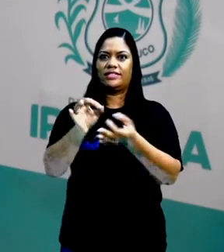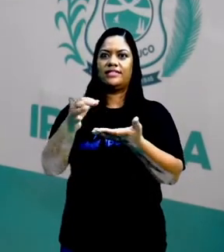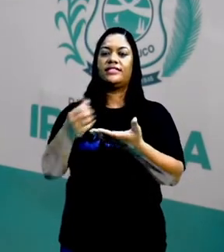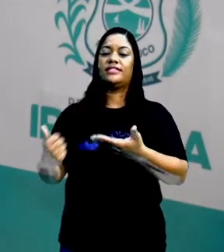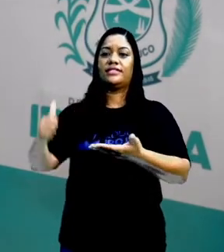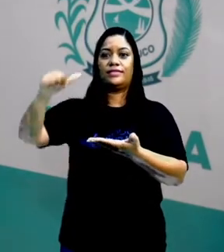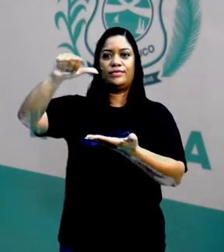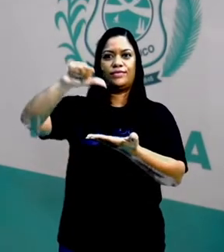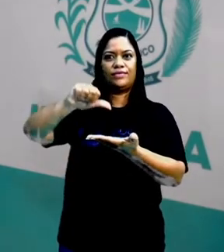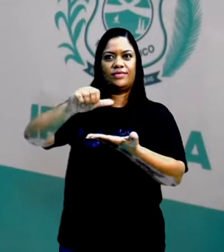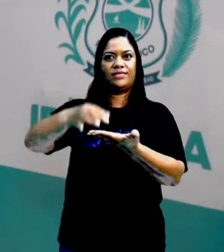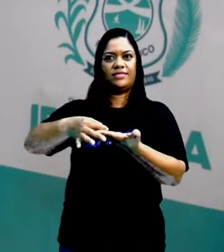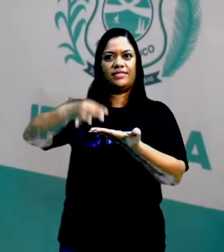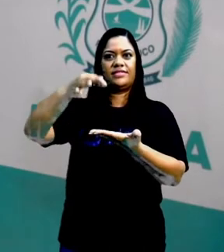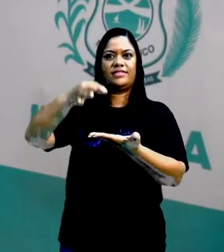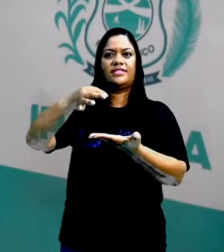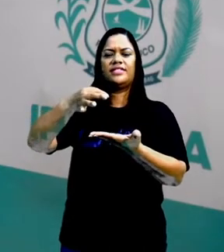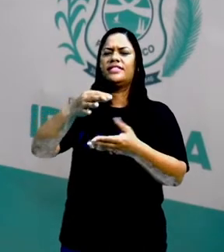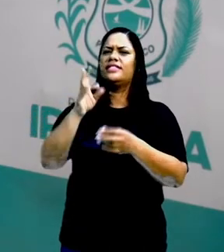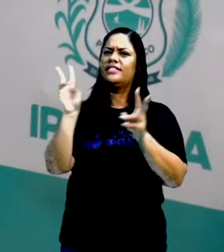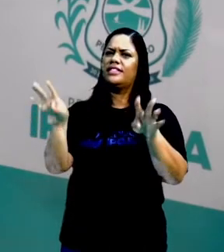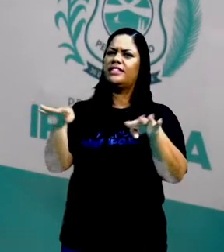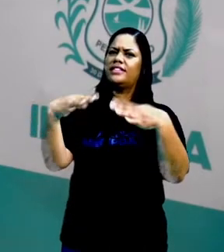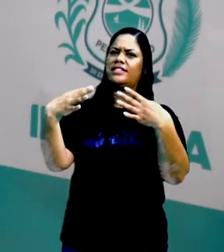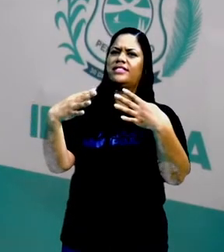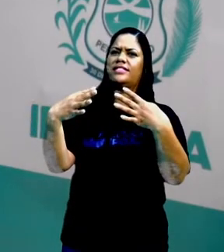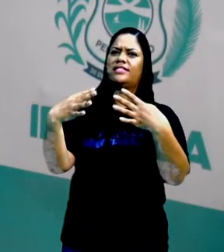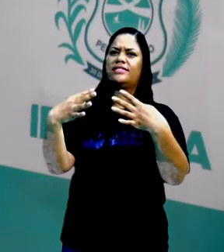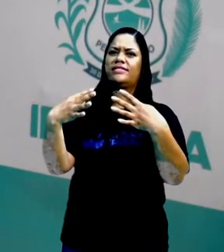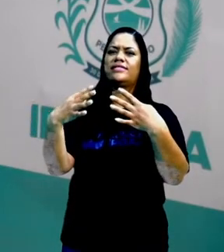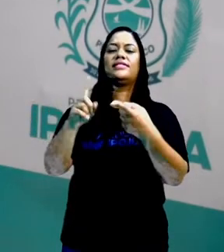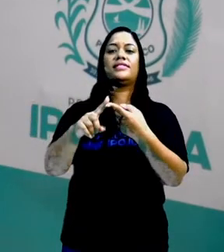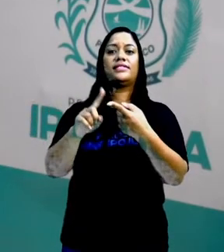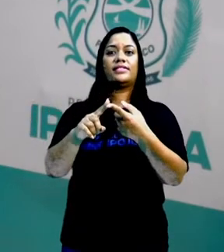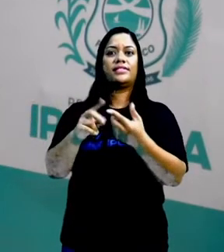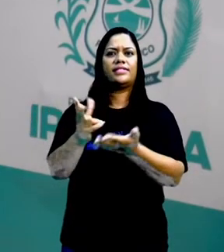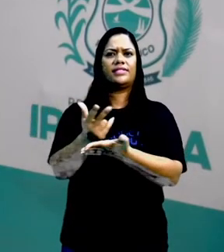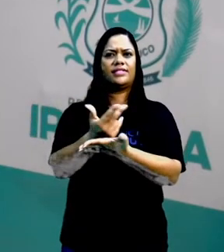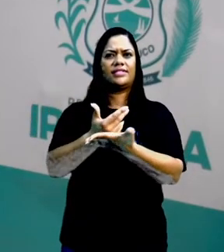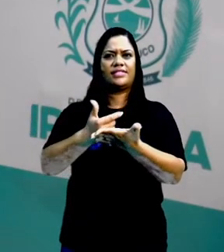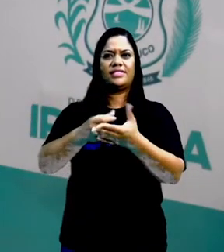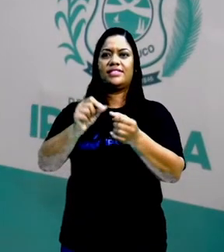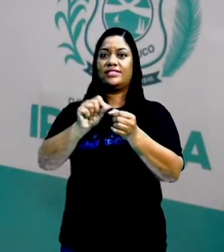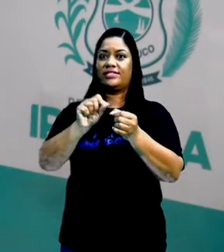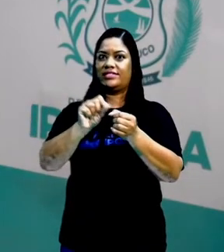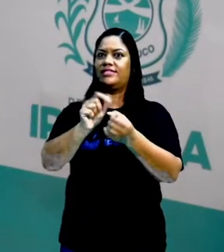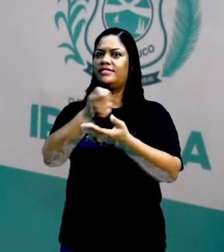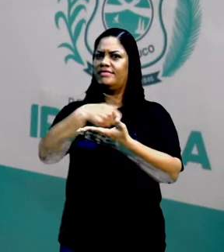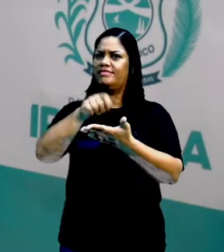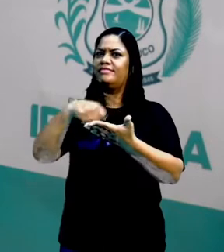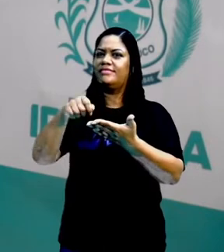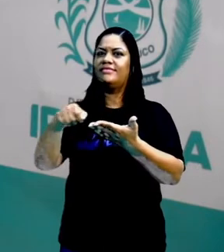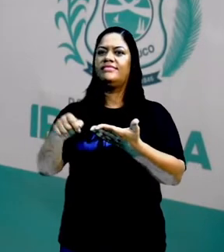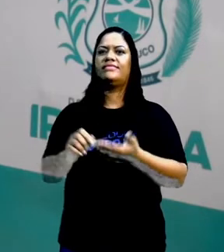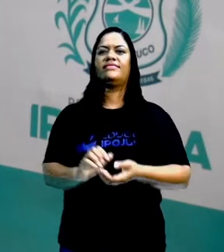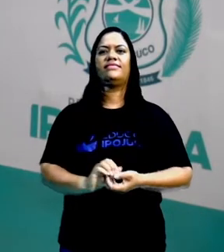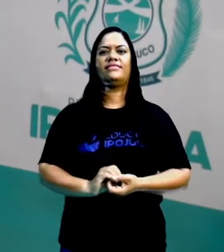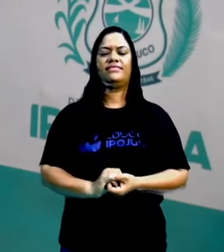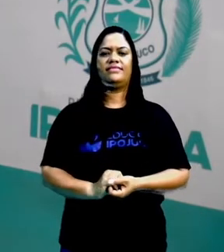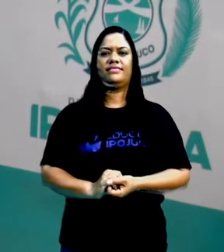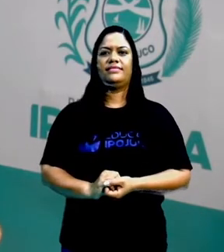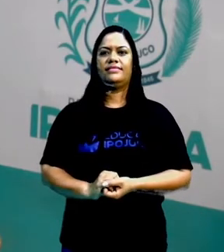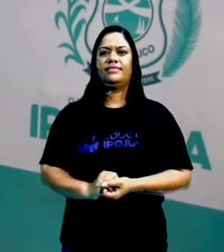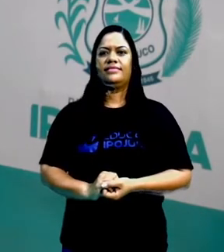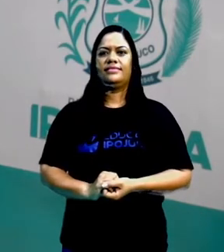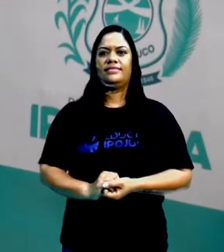café. E aí nos chama a atenção para o conteúdo e para a forma. A maneira como este poema ocupa o